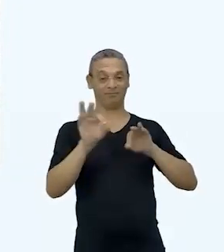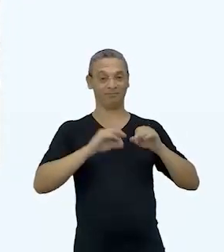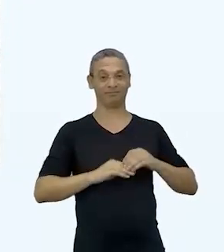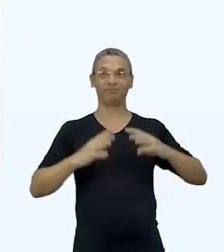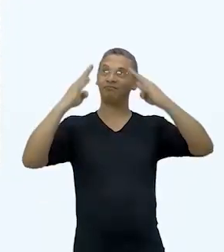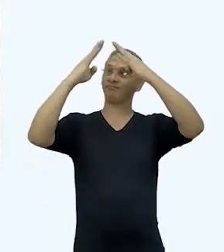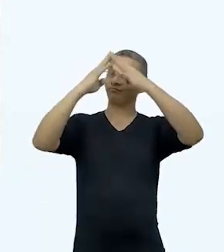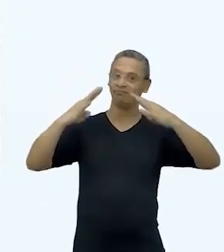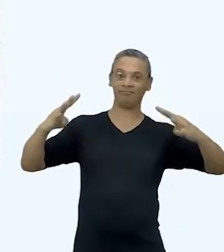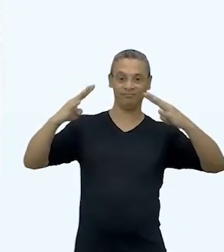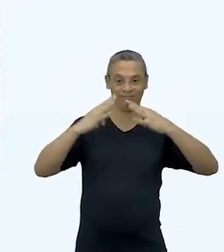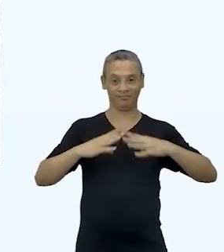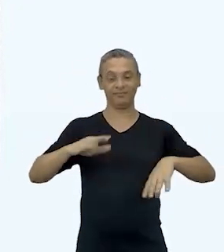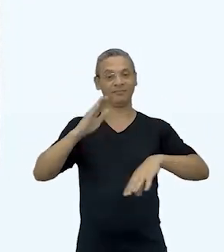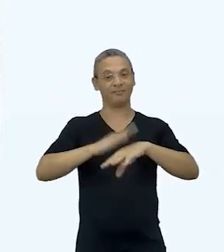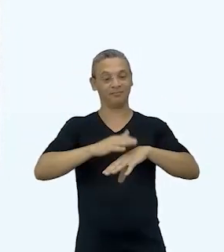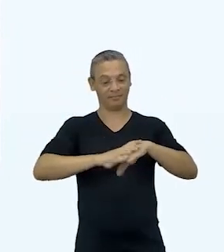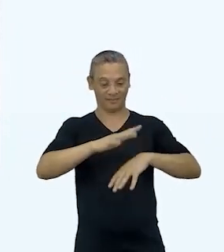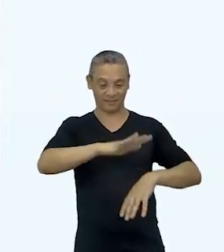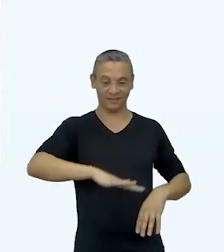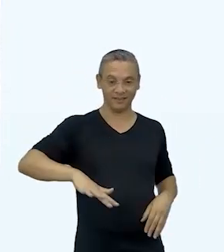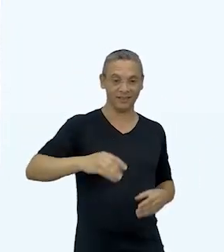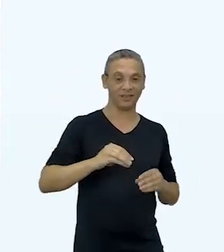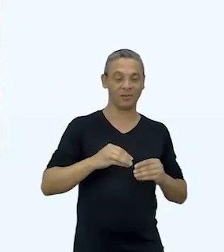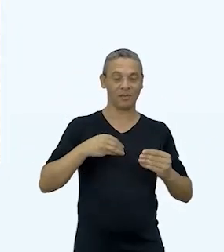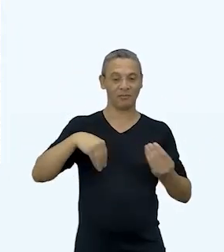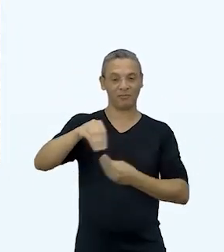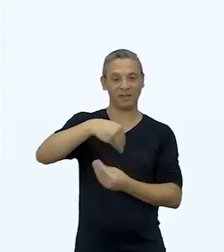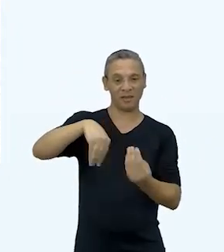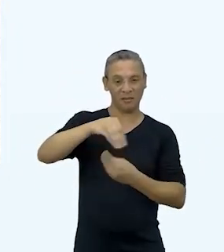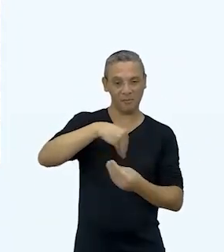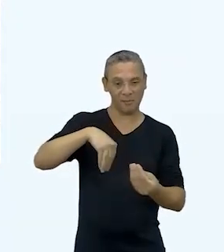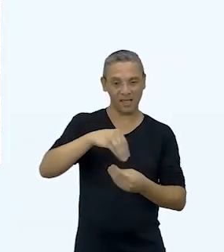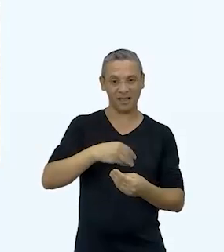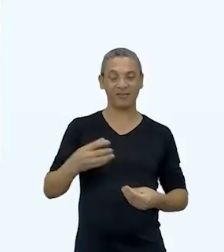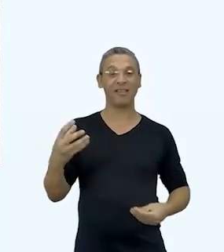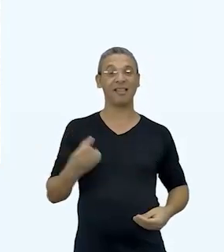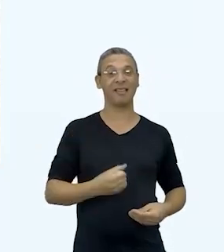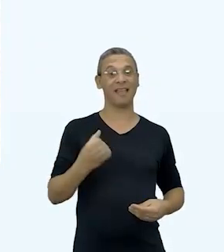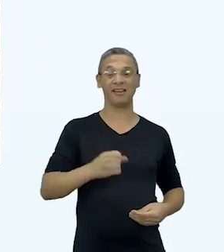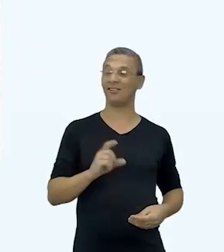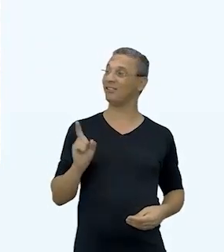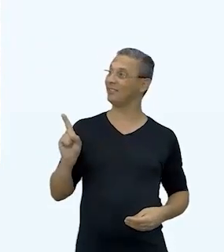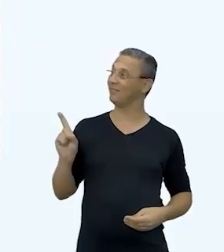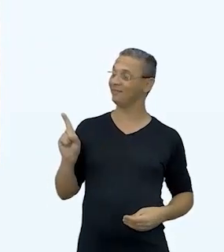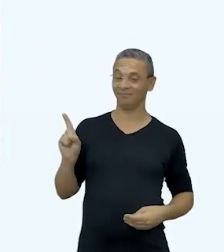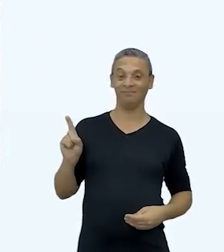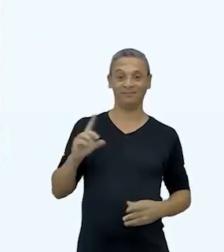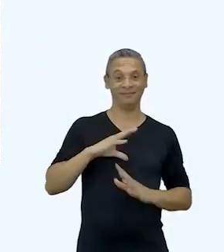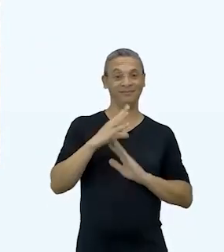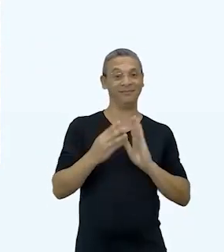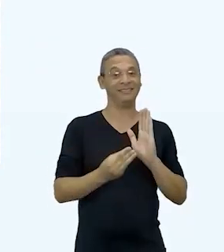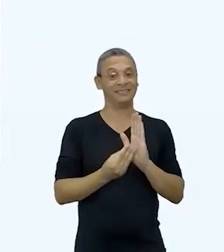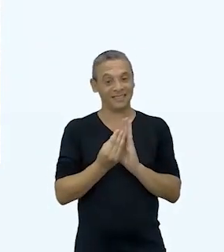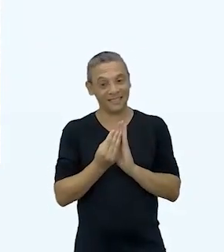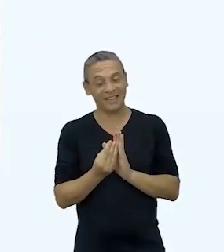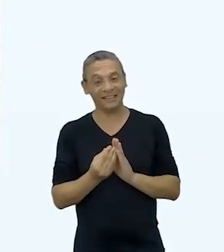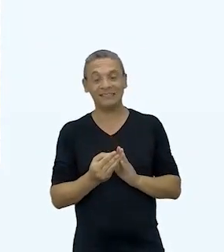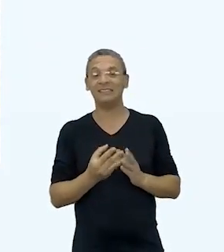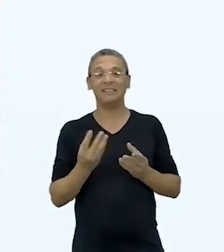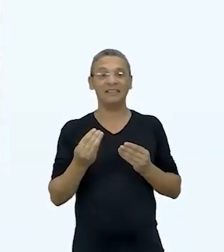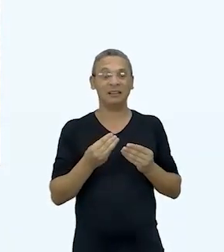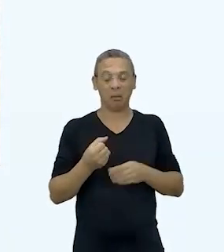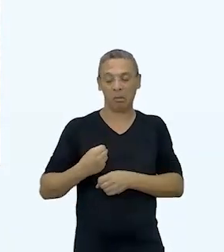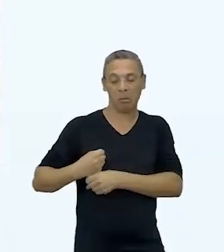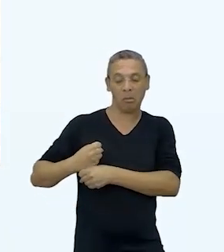cobertura também foi fabricada a partir de embalagens de leite recicláveis, que tem uma durabilidade